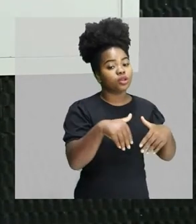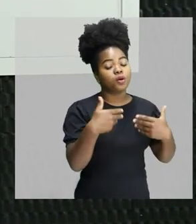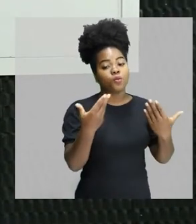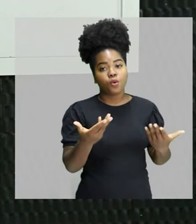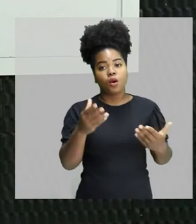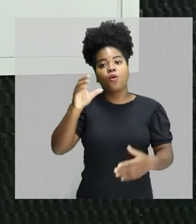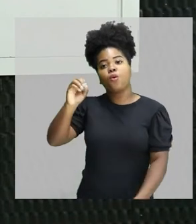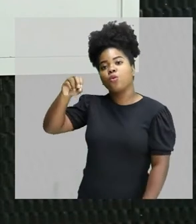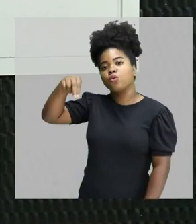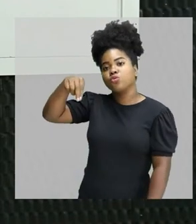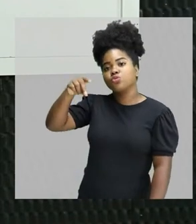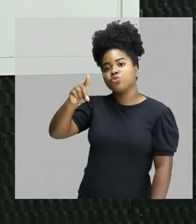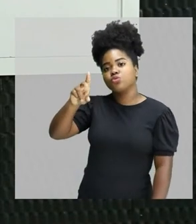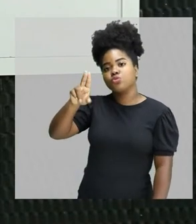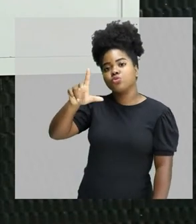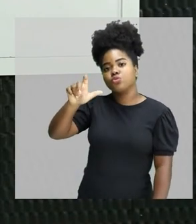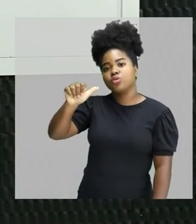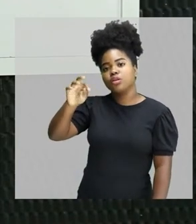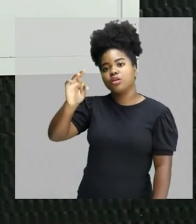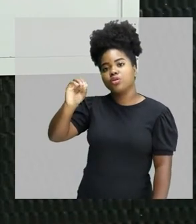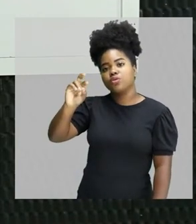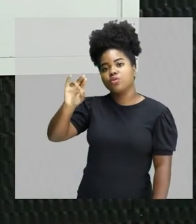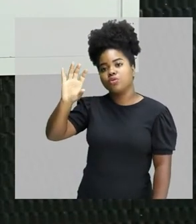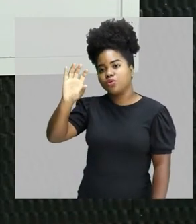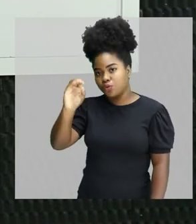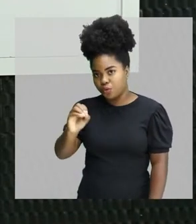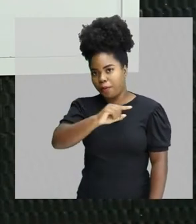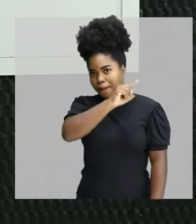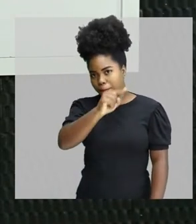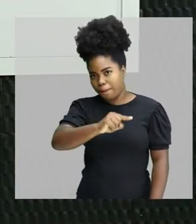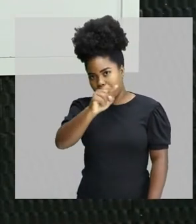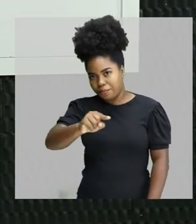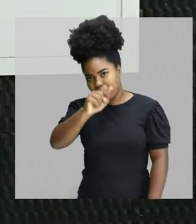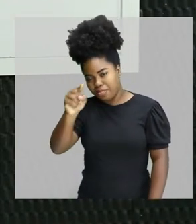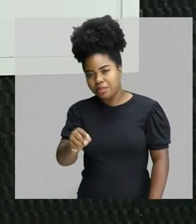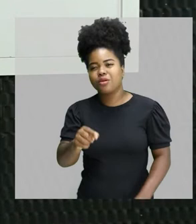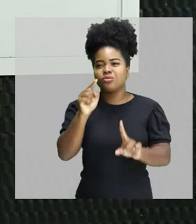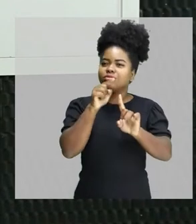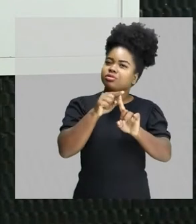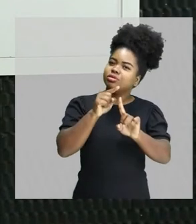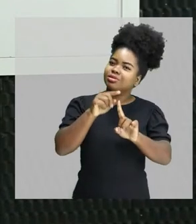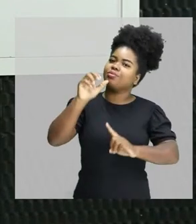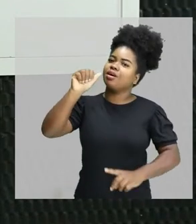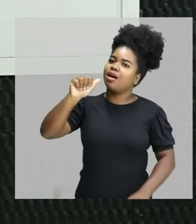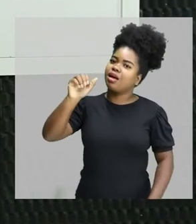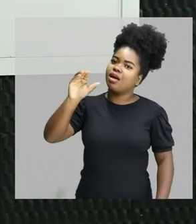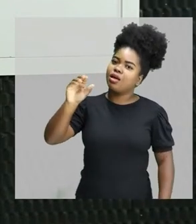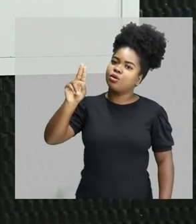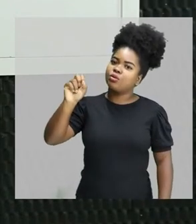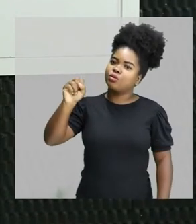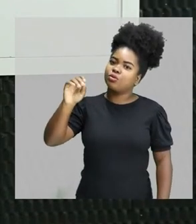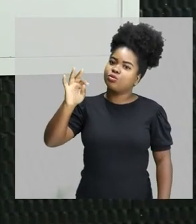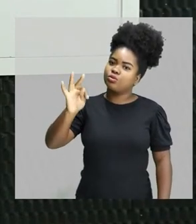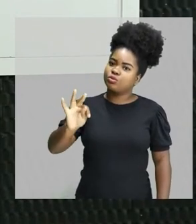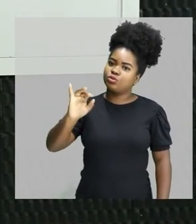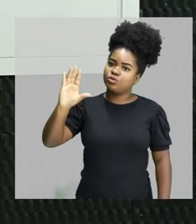uma parte da ondulatória, certo? Então, esse foi o conteúdo que foi escolhido para essas duas primeiras